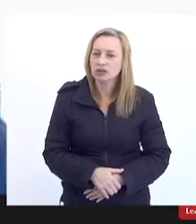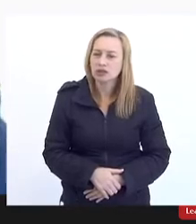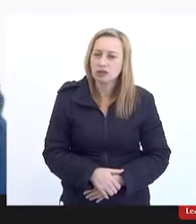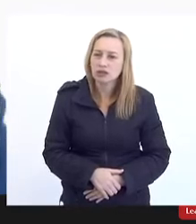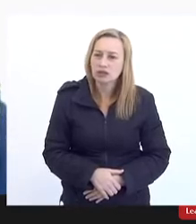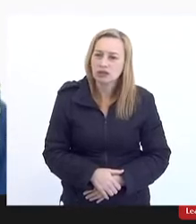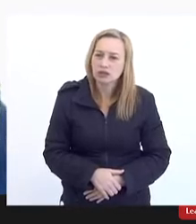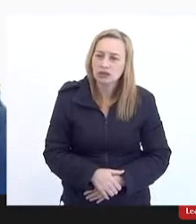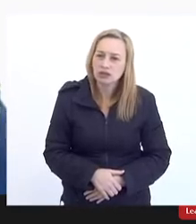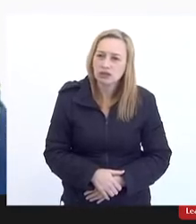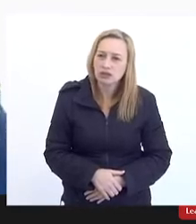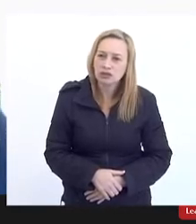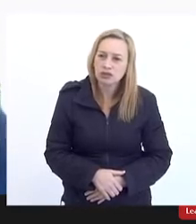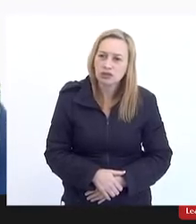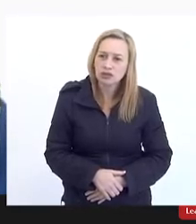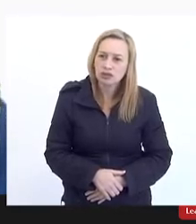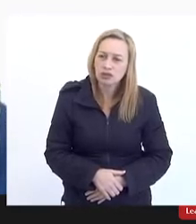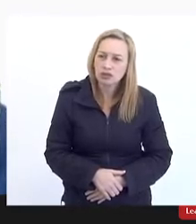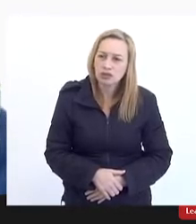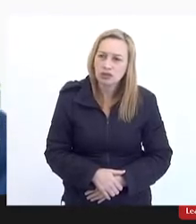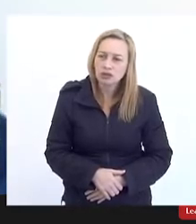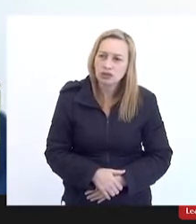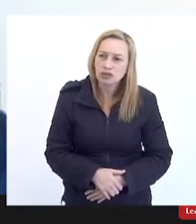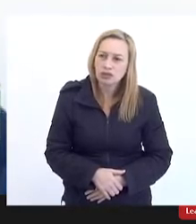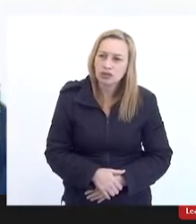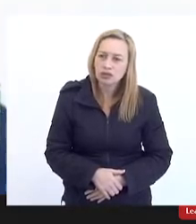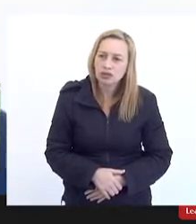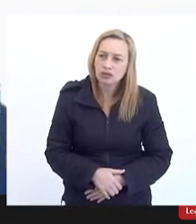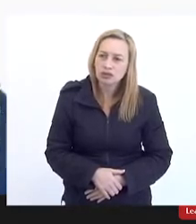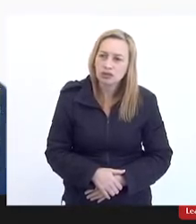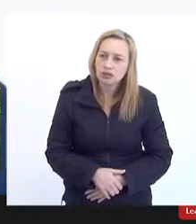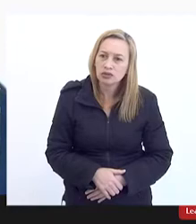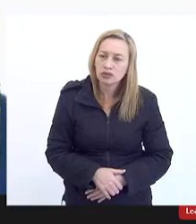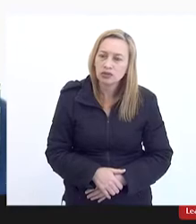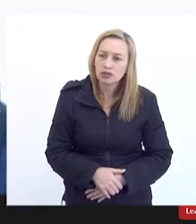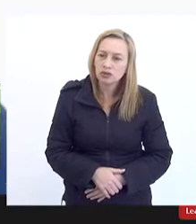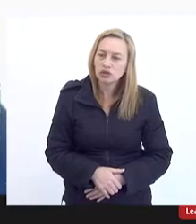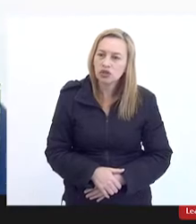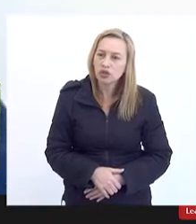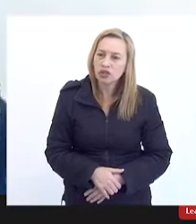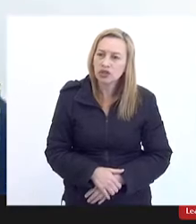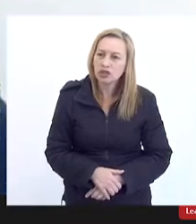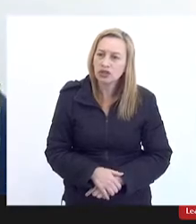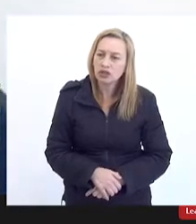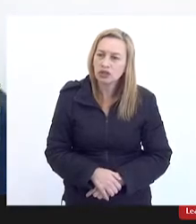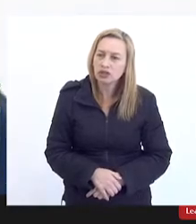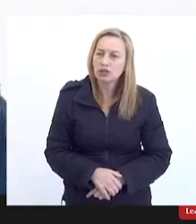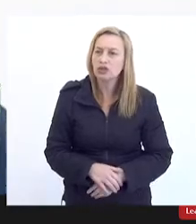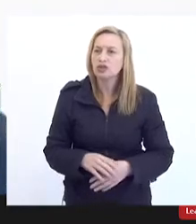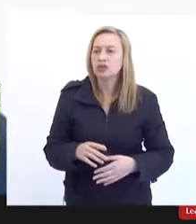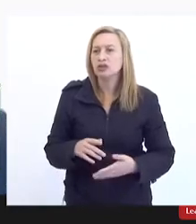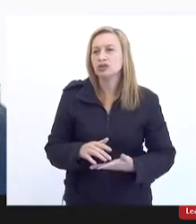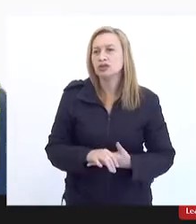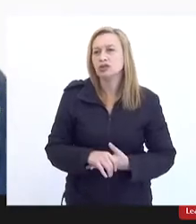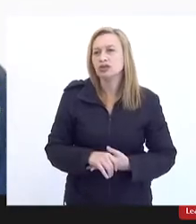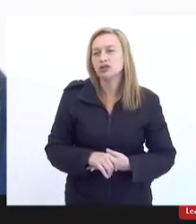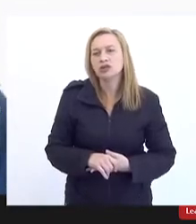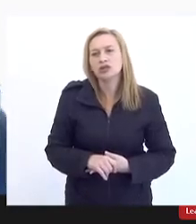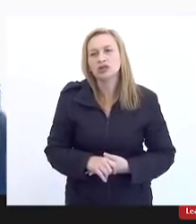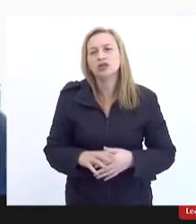um conjunto de questões e questionamentos que acho que são muito importantes trazermos a essa